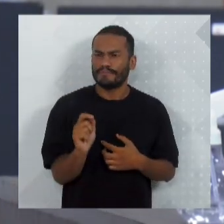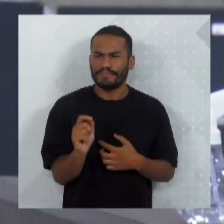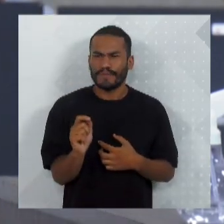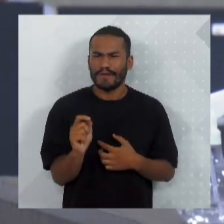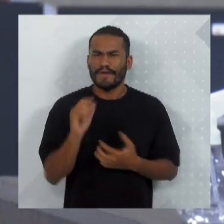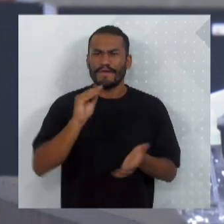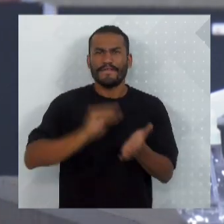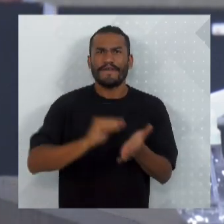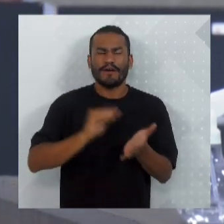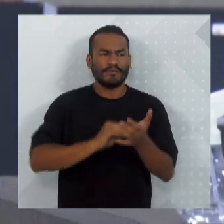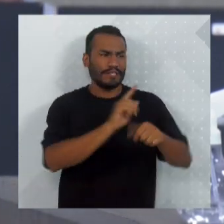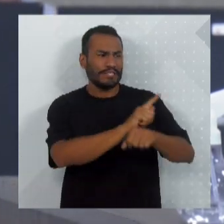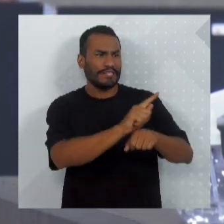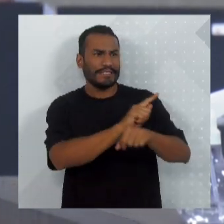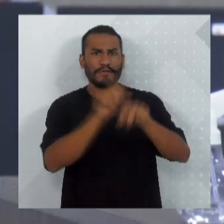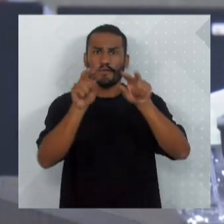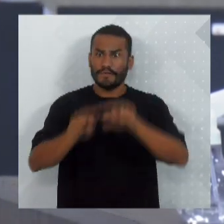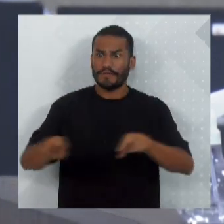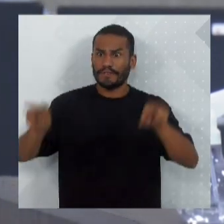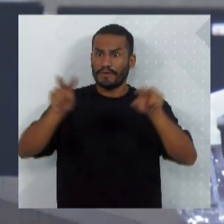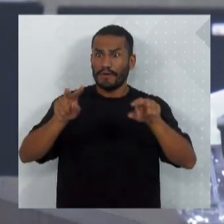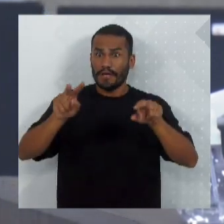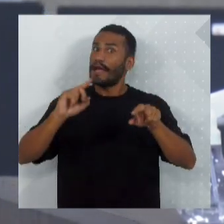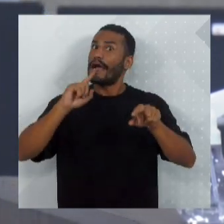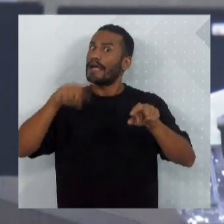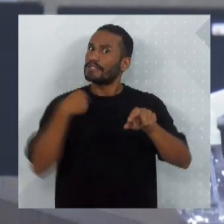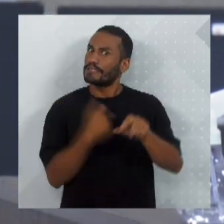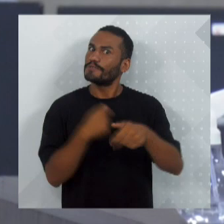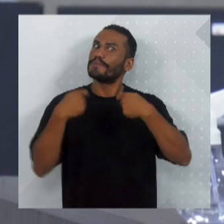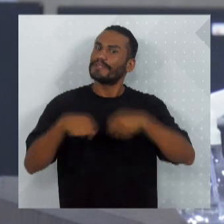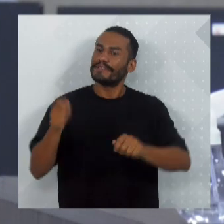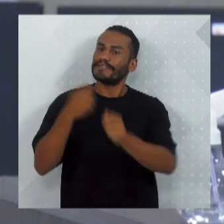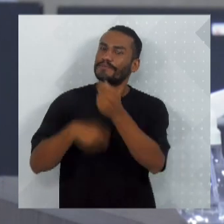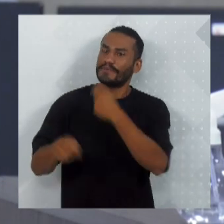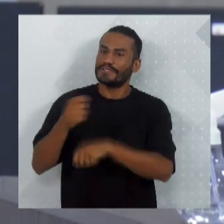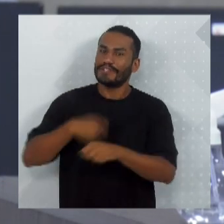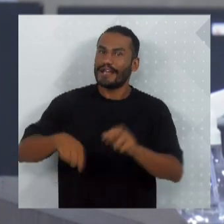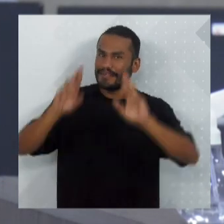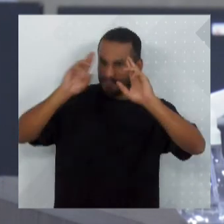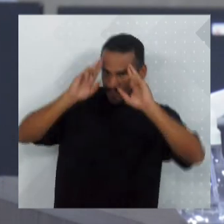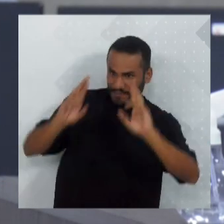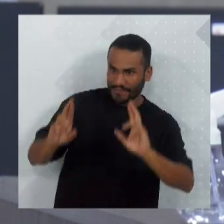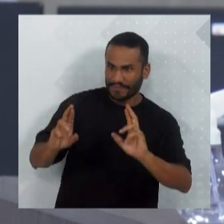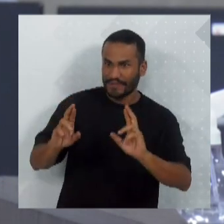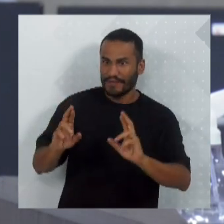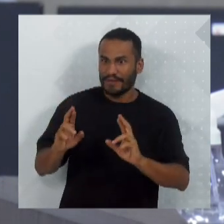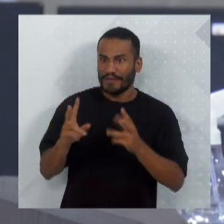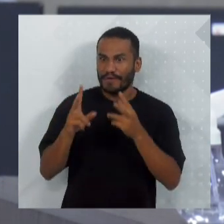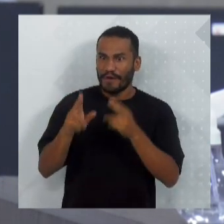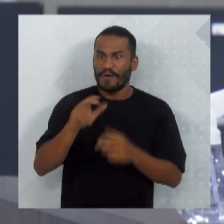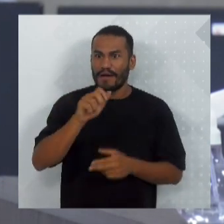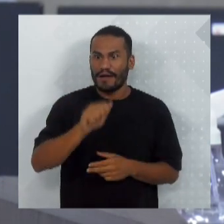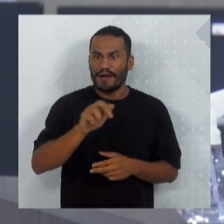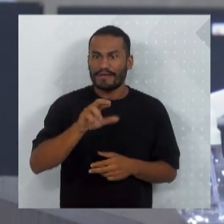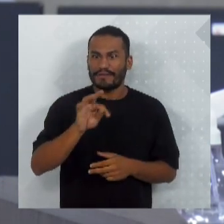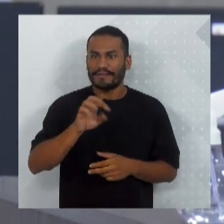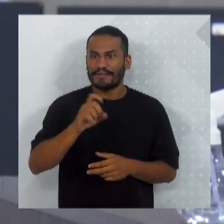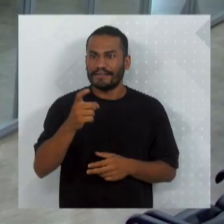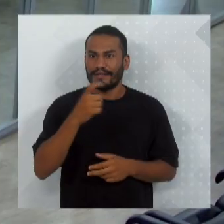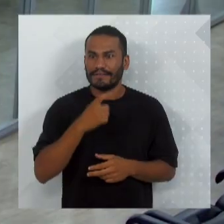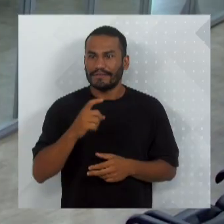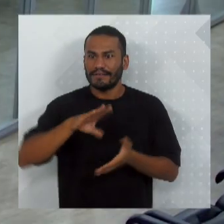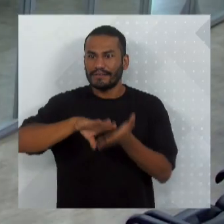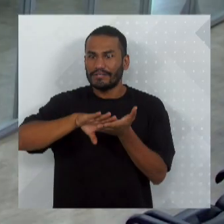isso é uma falta de gestão de visão. E é isso que nós temos que administrar com responsabilidade. É igual o Artex. Lá foi